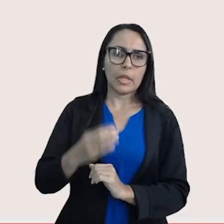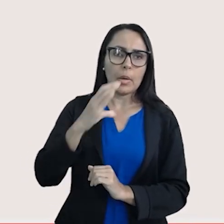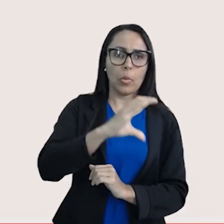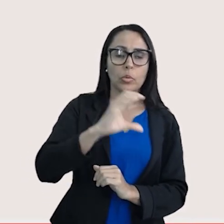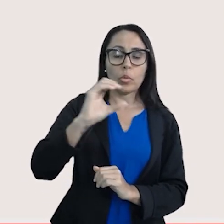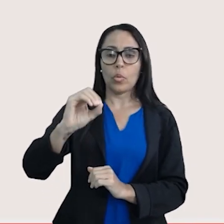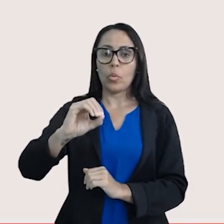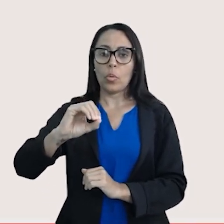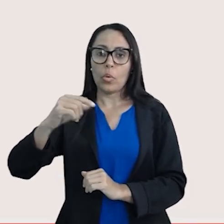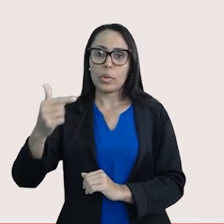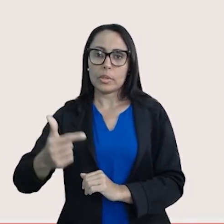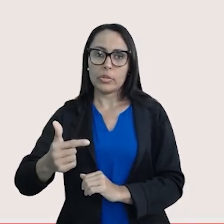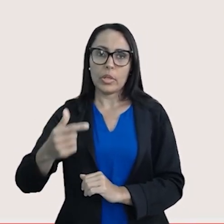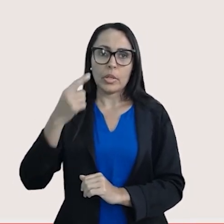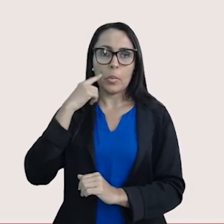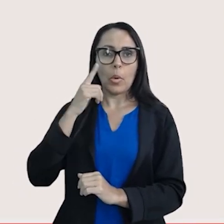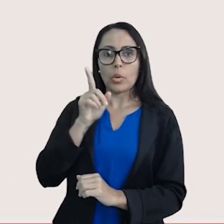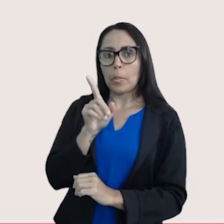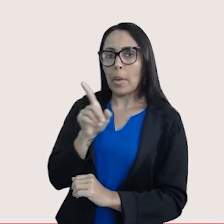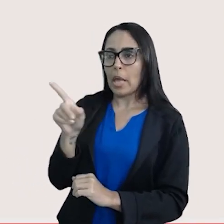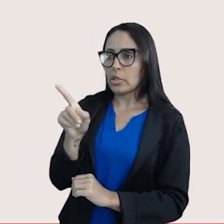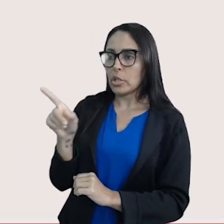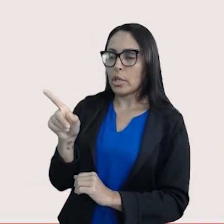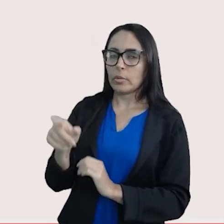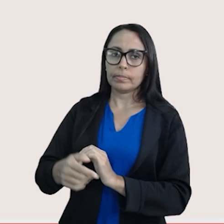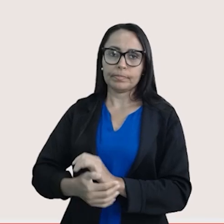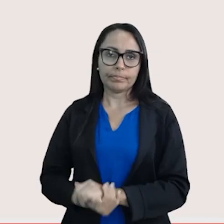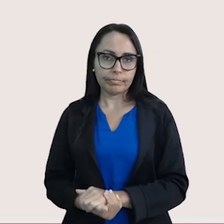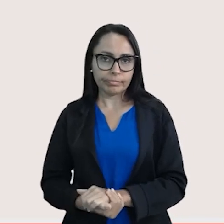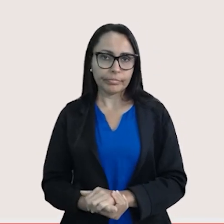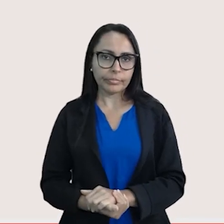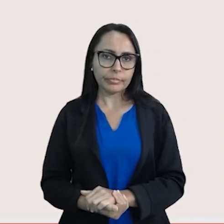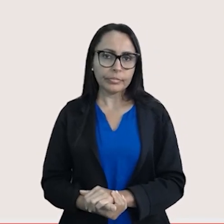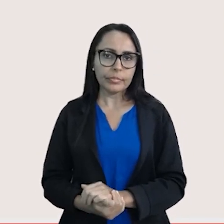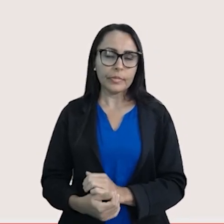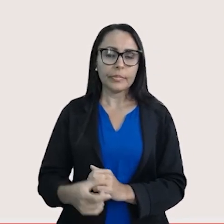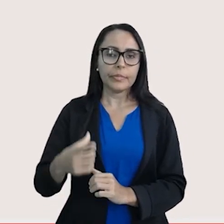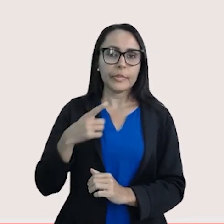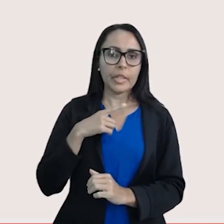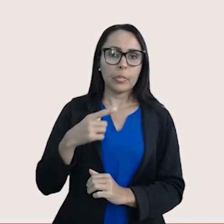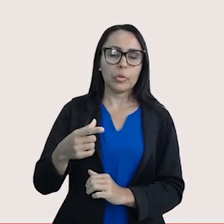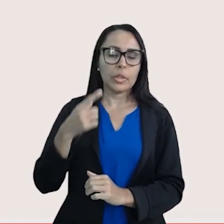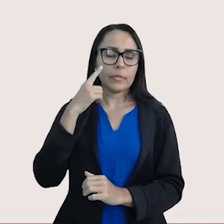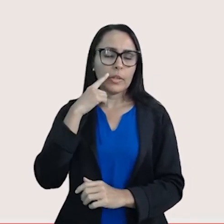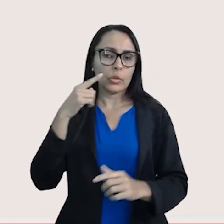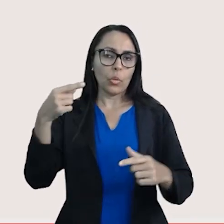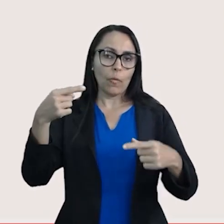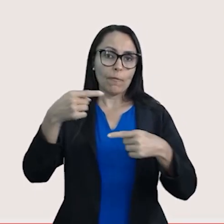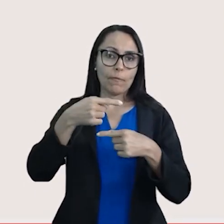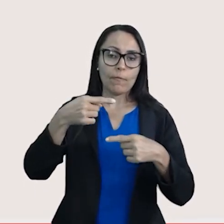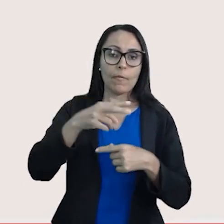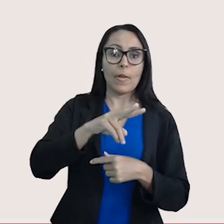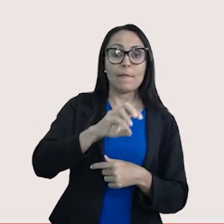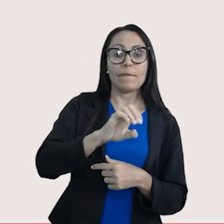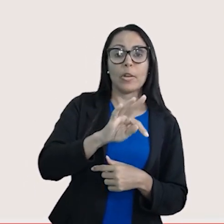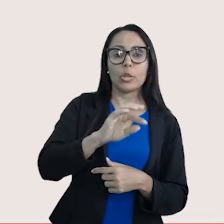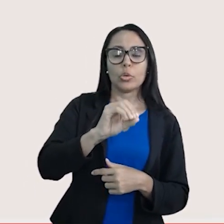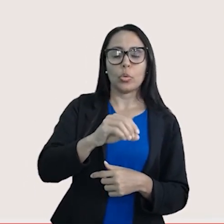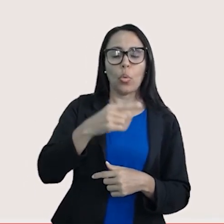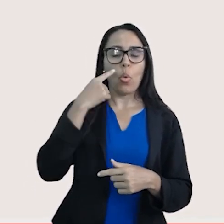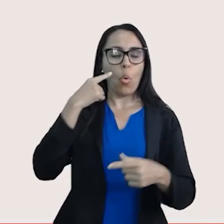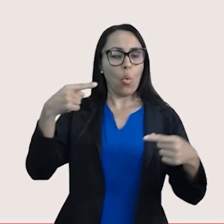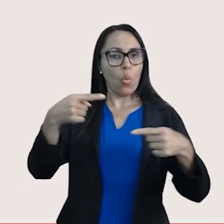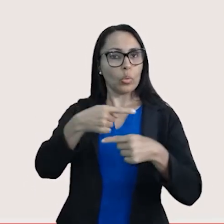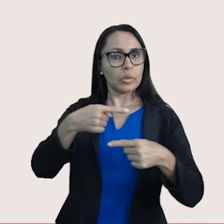oxigênio. A setinha aponta pro lado esquerdo. Então, em termos de vetores em física, vetores de sentido